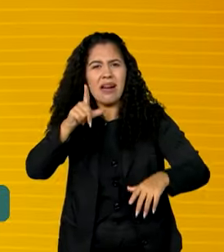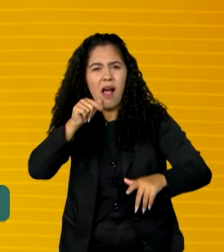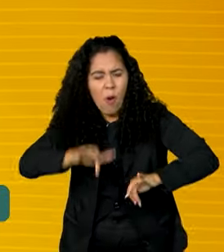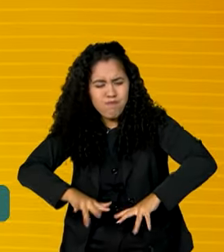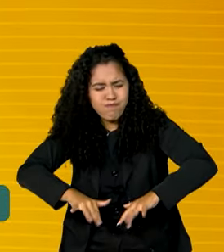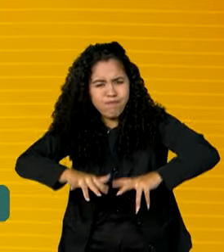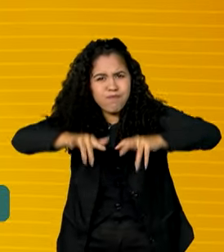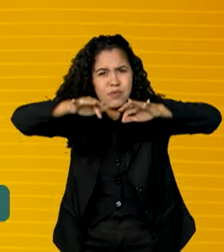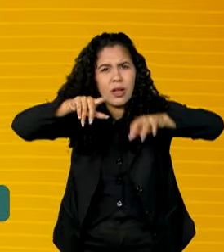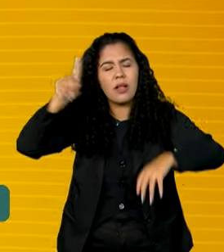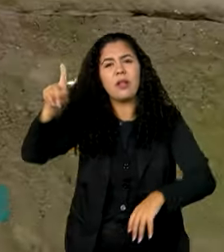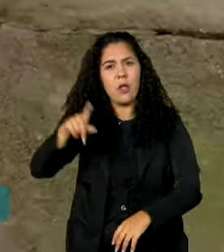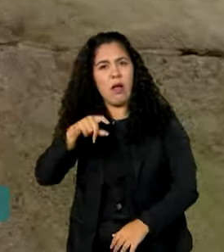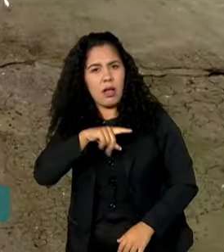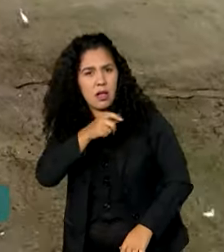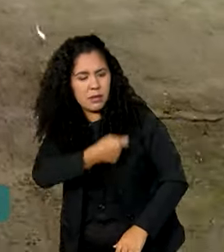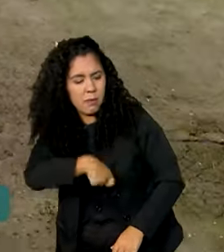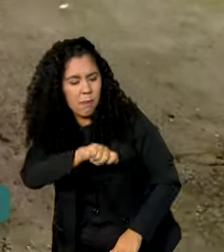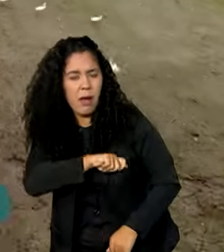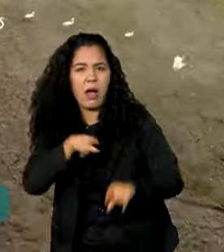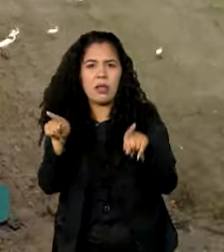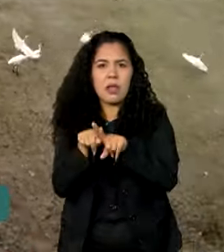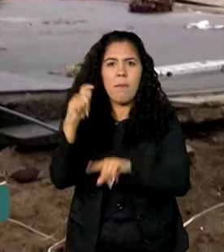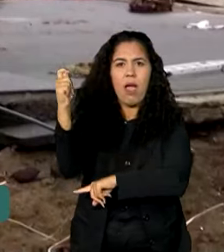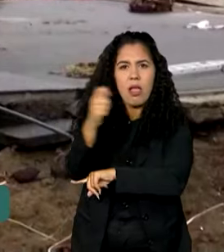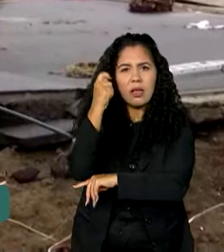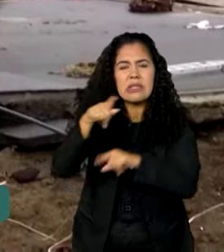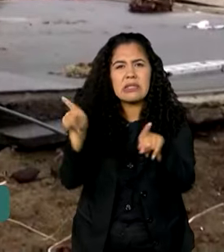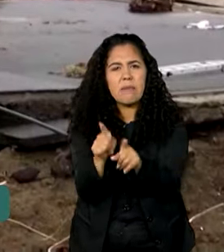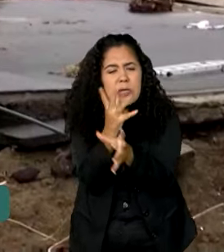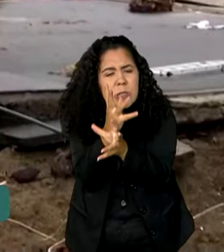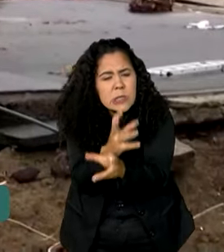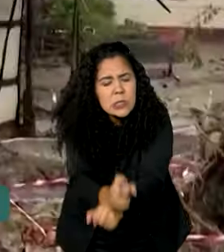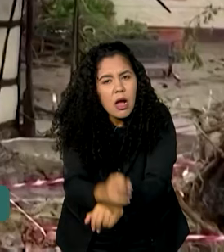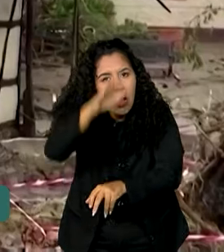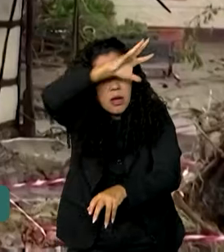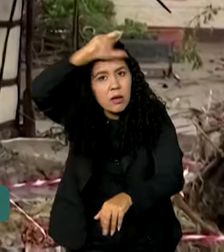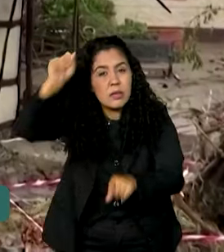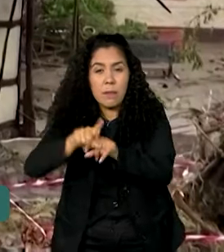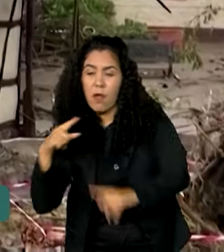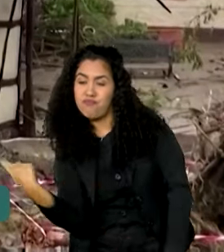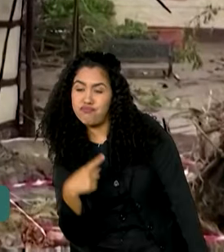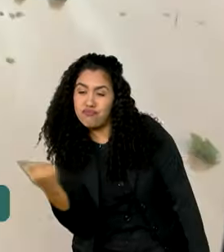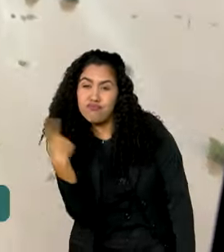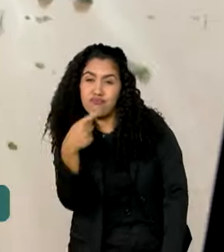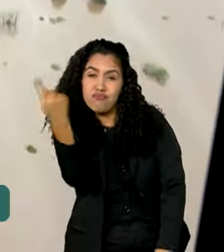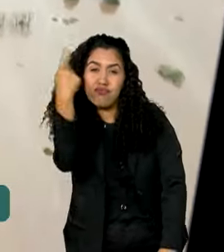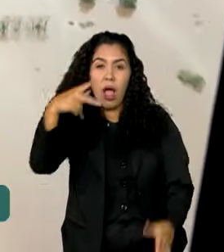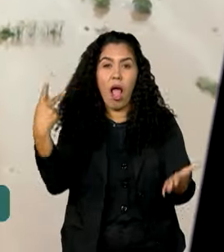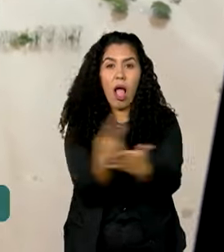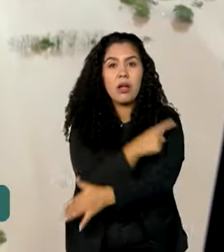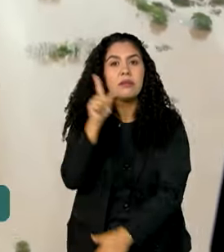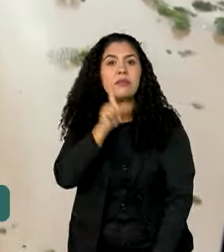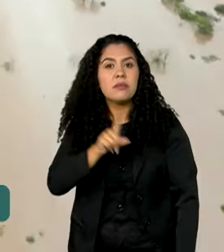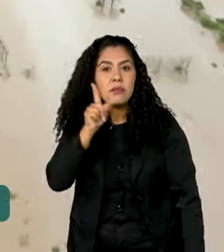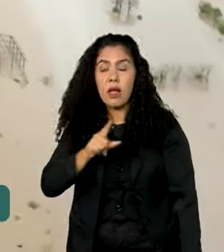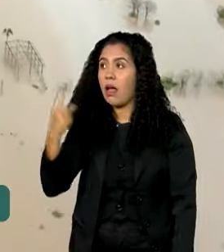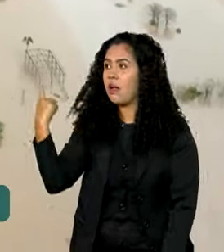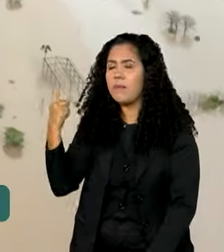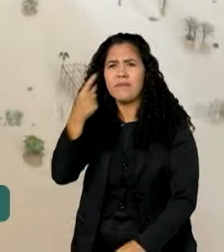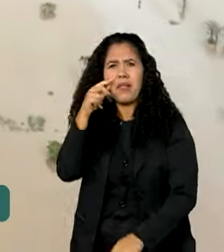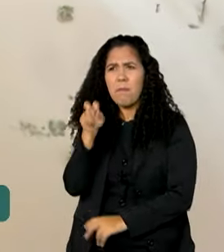Sul e na Espanha, a seca histórica na Amazônia e o furacão Milton nos Estados Unidos, evidenciam a